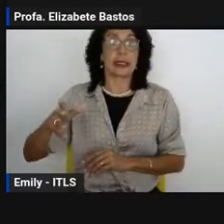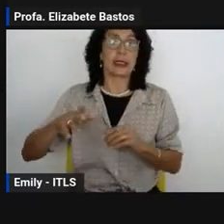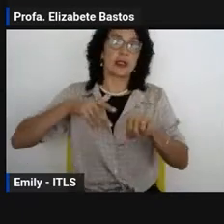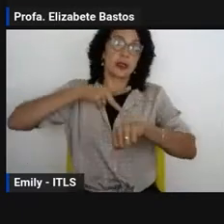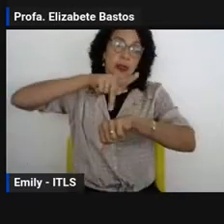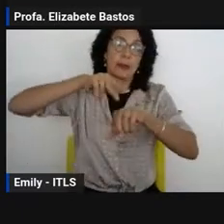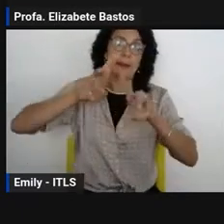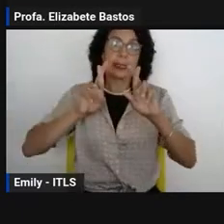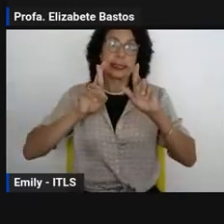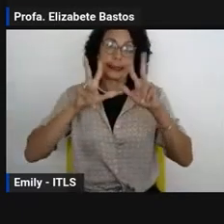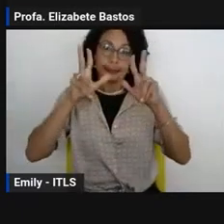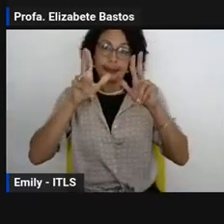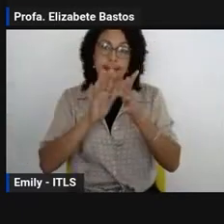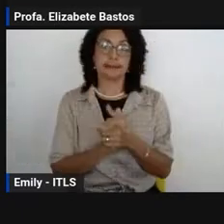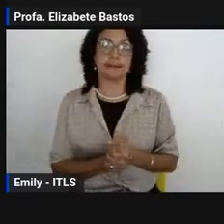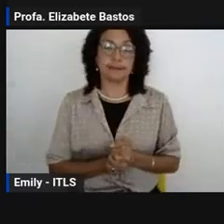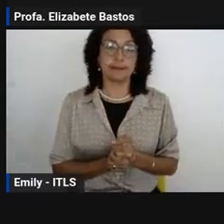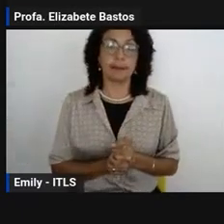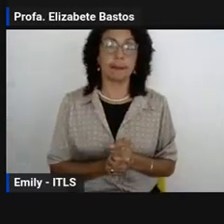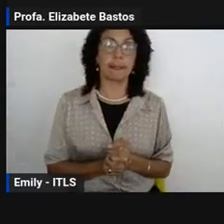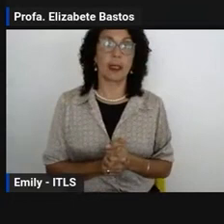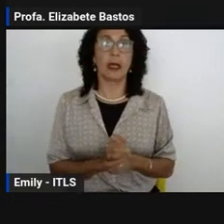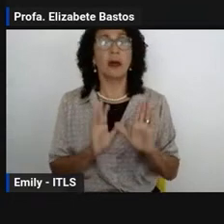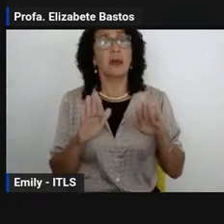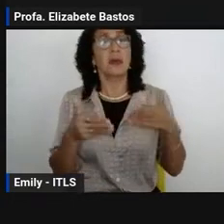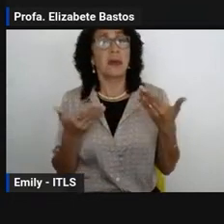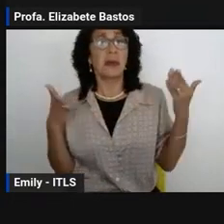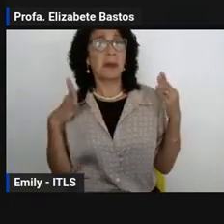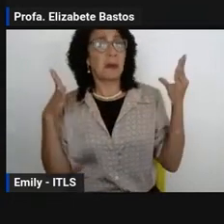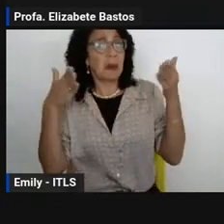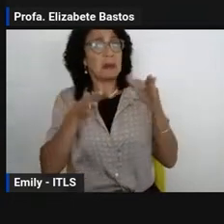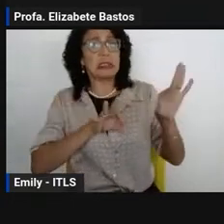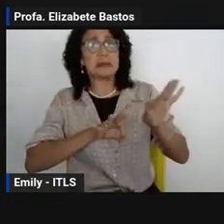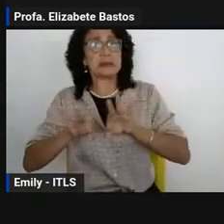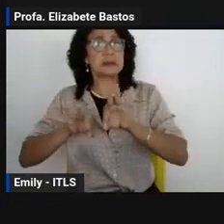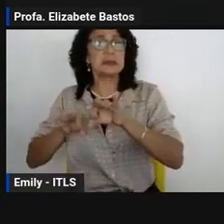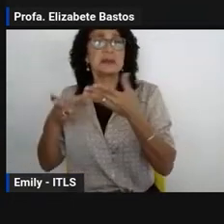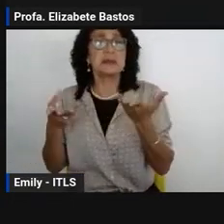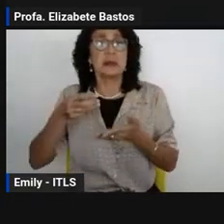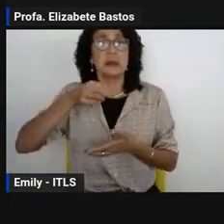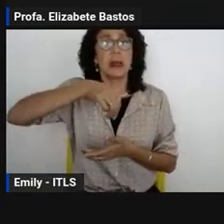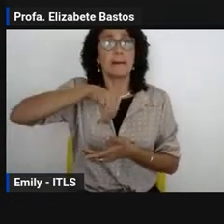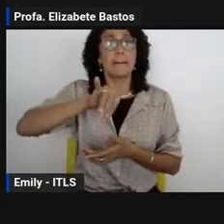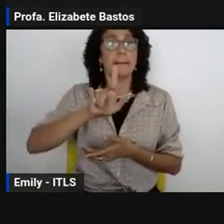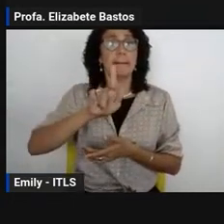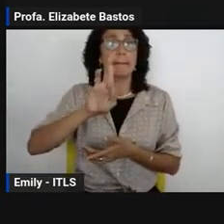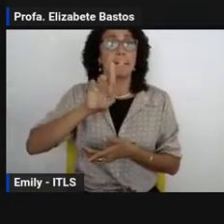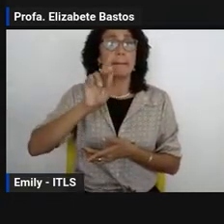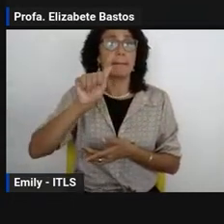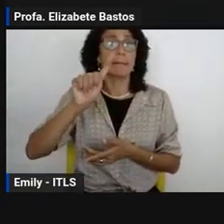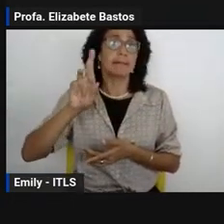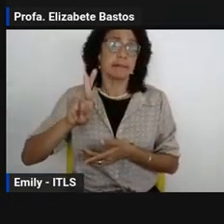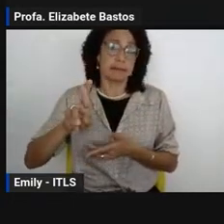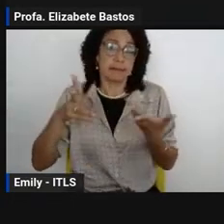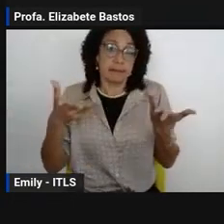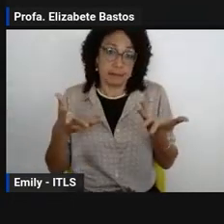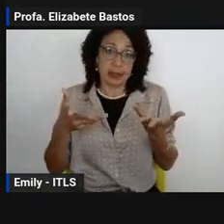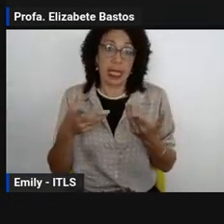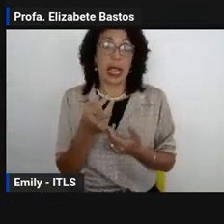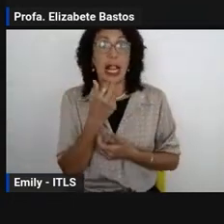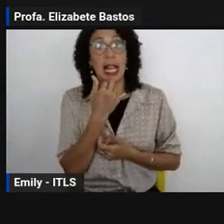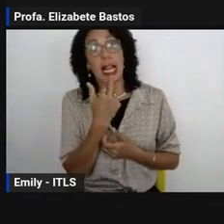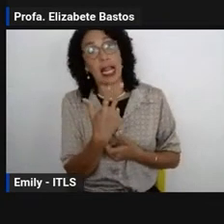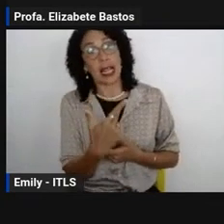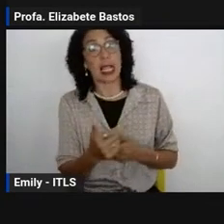processo é desenvolver ações voltadas para o acolhimento dos estudantes internacionais através de